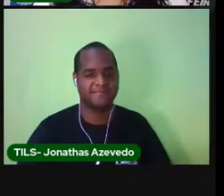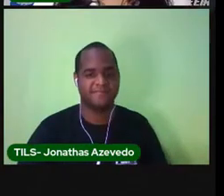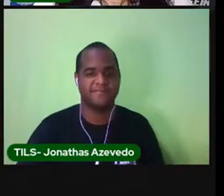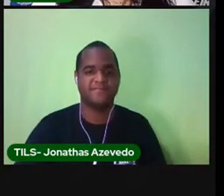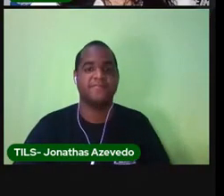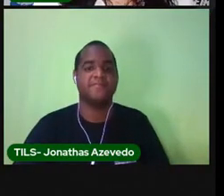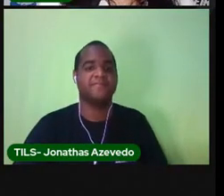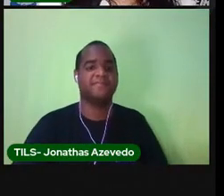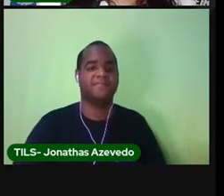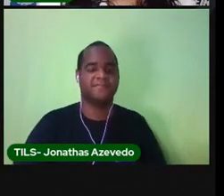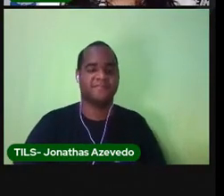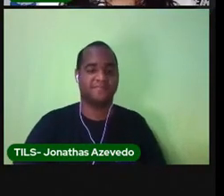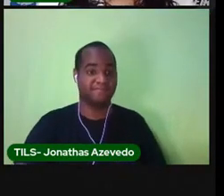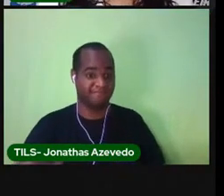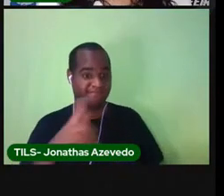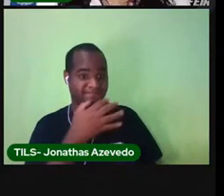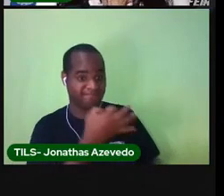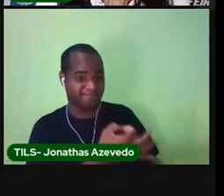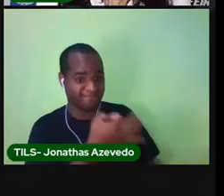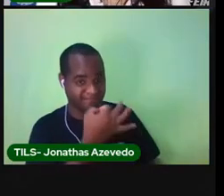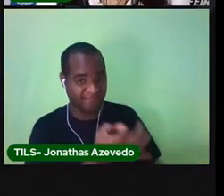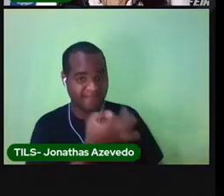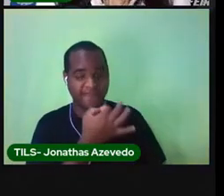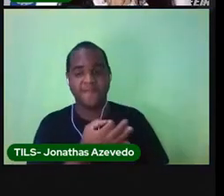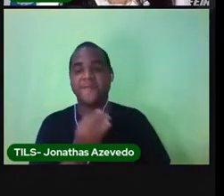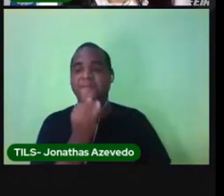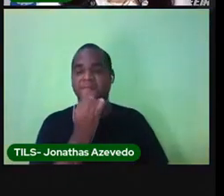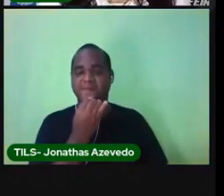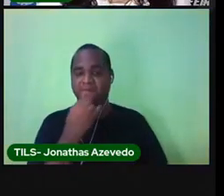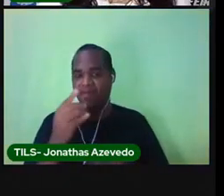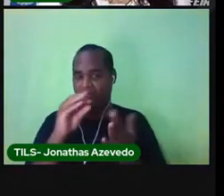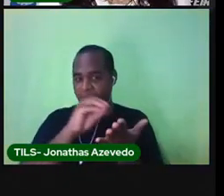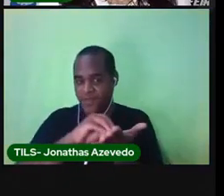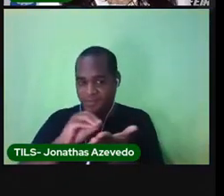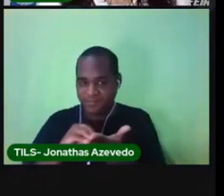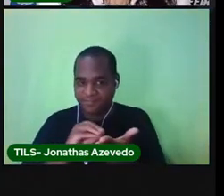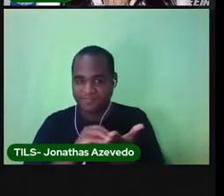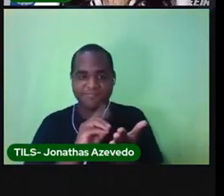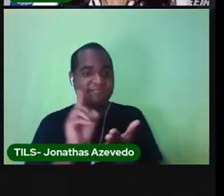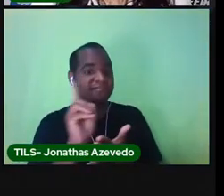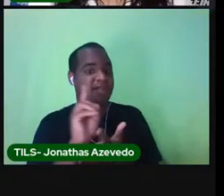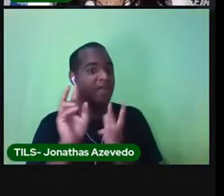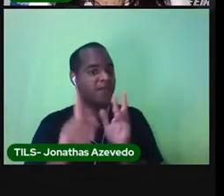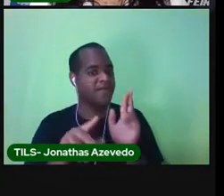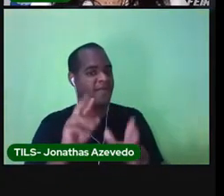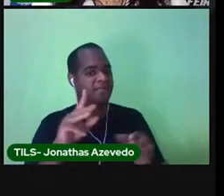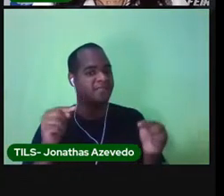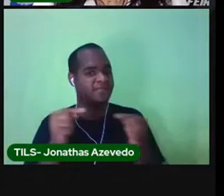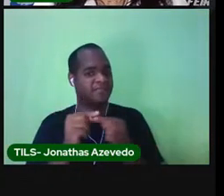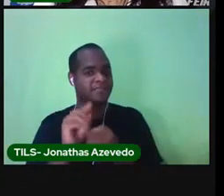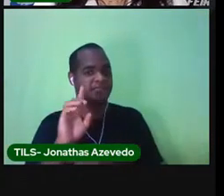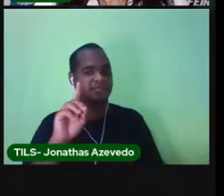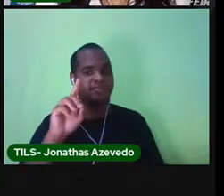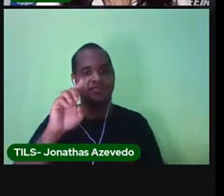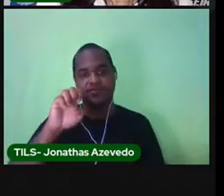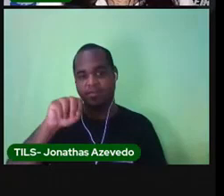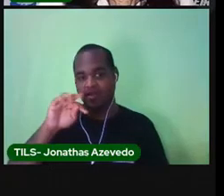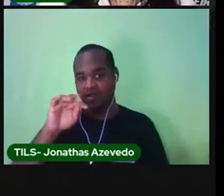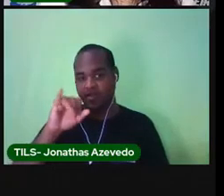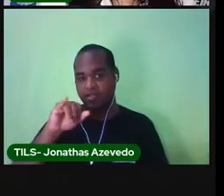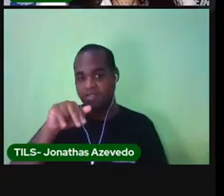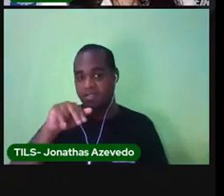Fica a dica. O que não pode faltar na escrita do bilhete? O destinatário